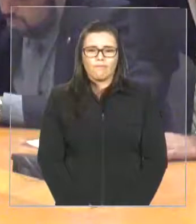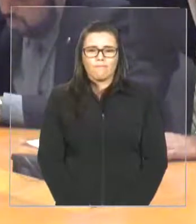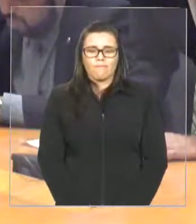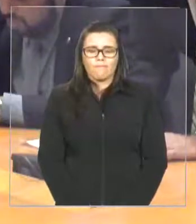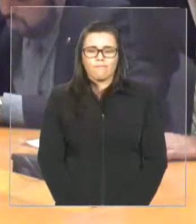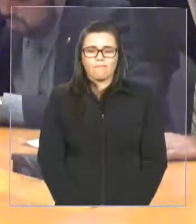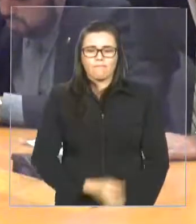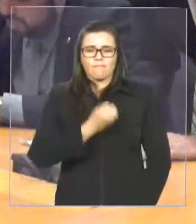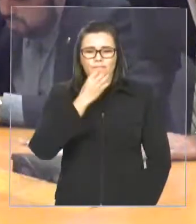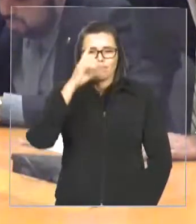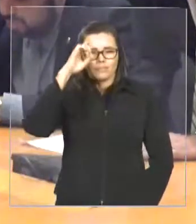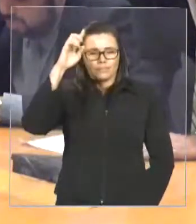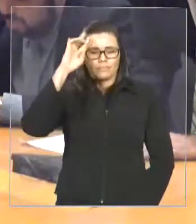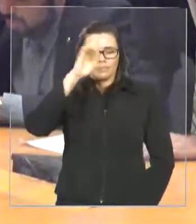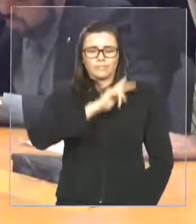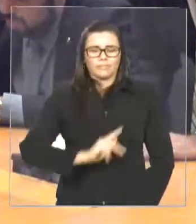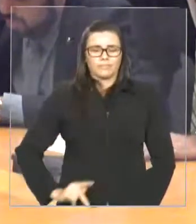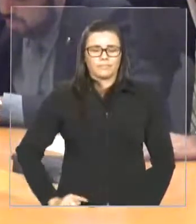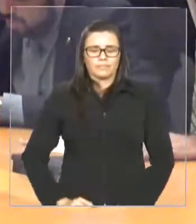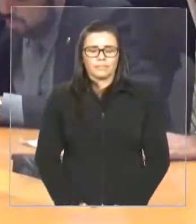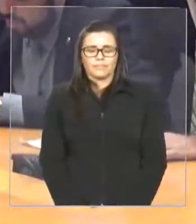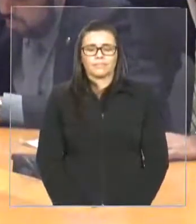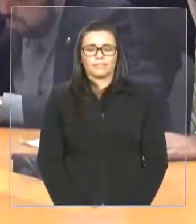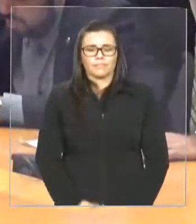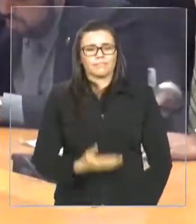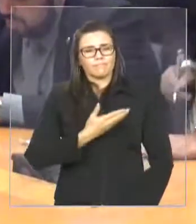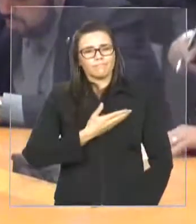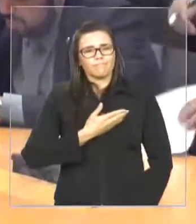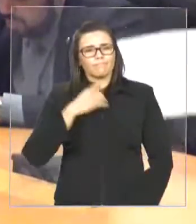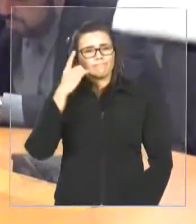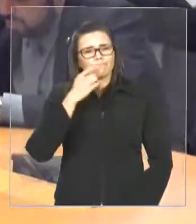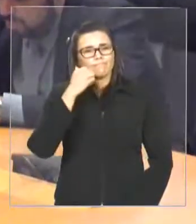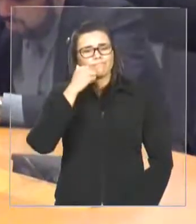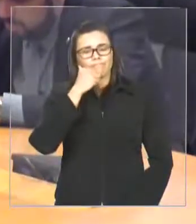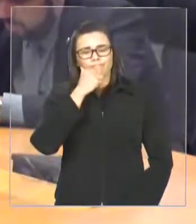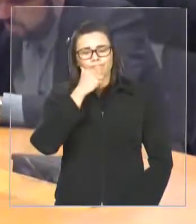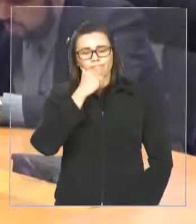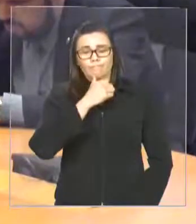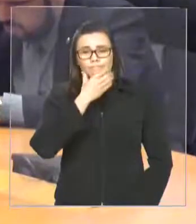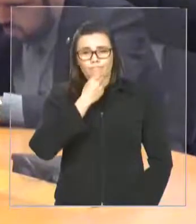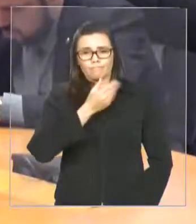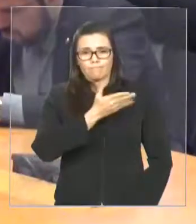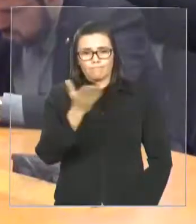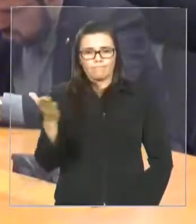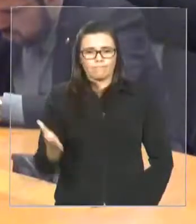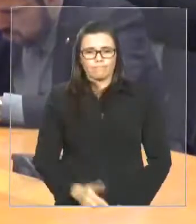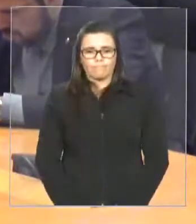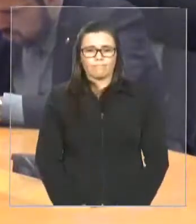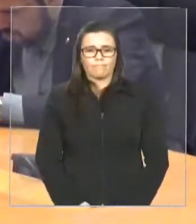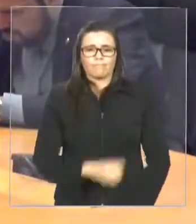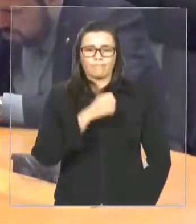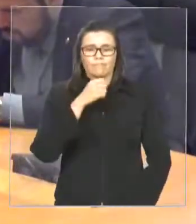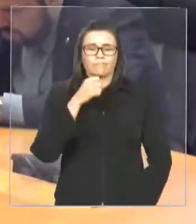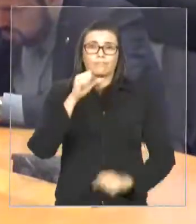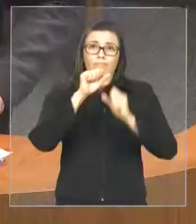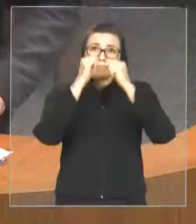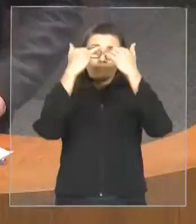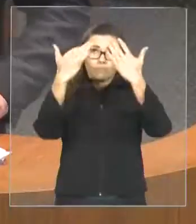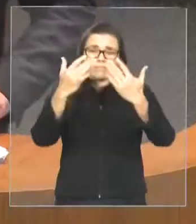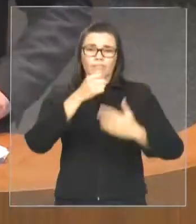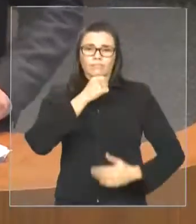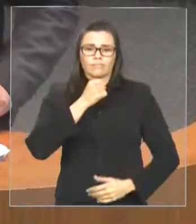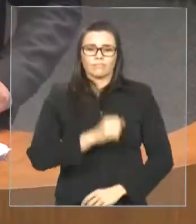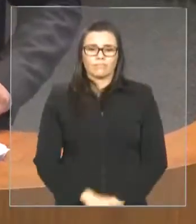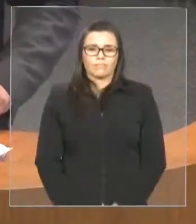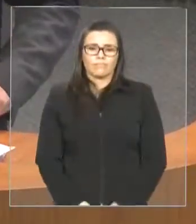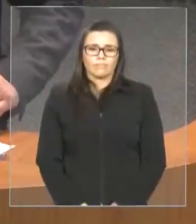Bom dia, senhor presidente, bom dia, nobres colegas, deputados, deputadas, bom dia à galeria, à imprensa, aos ouvintes da Rádio Assembleia,